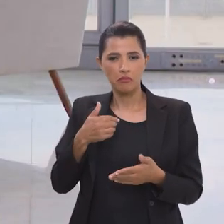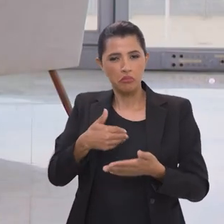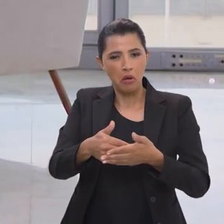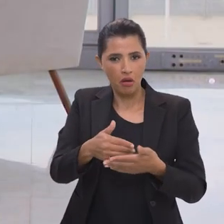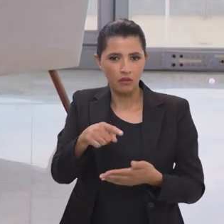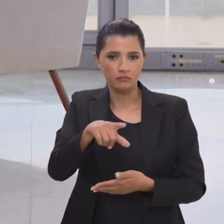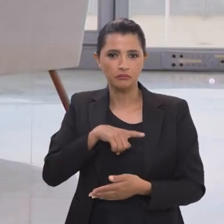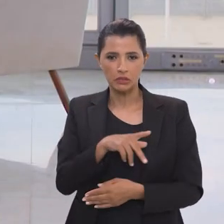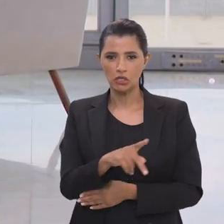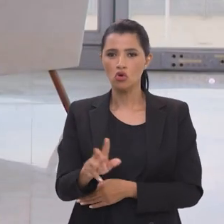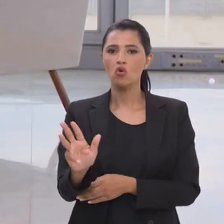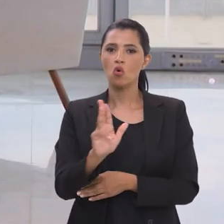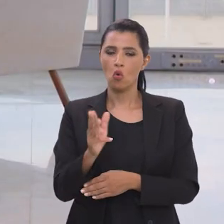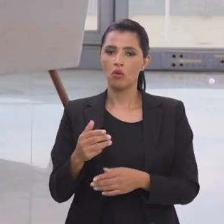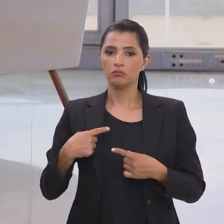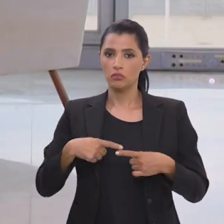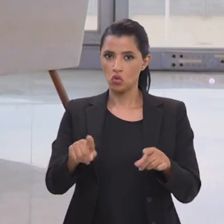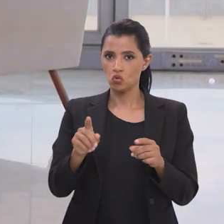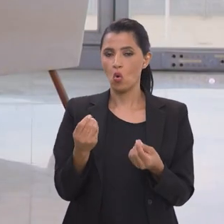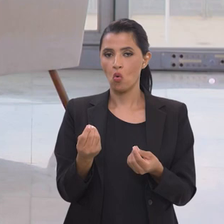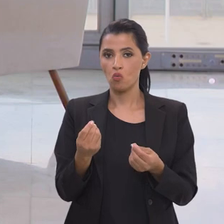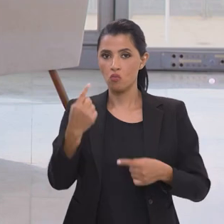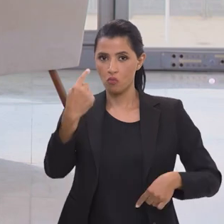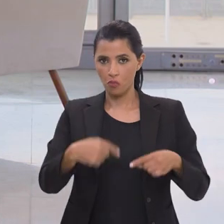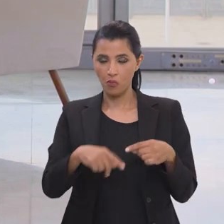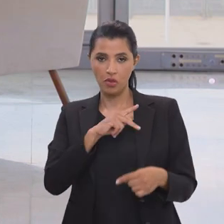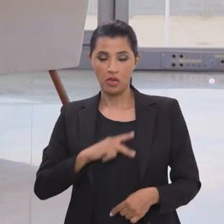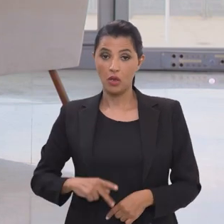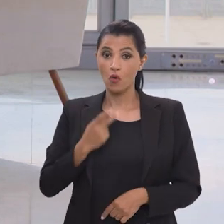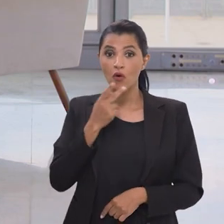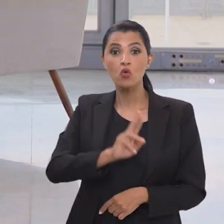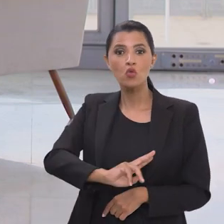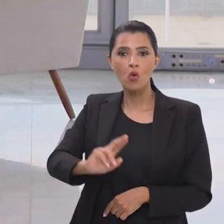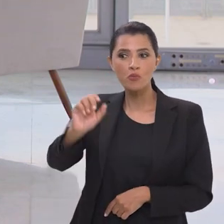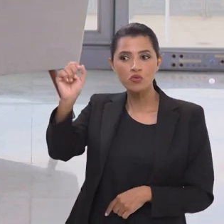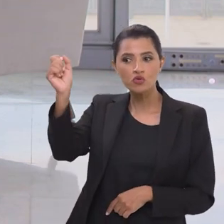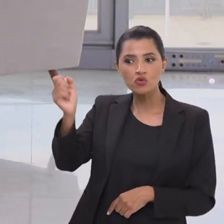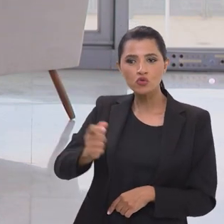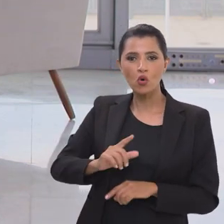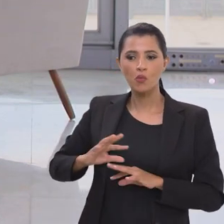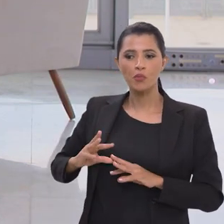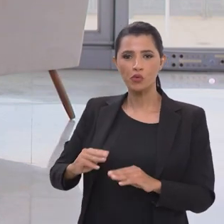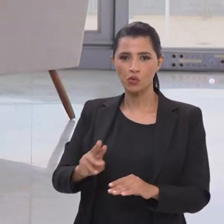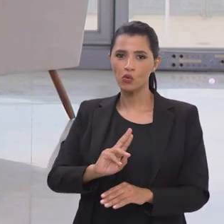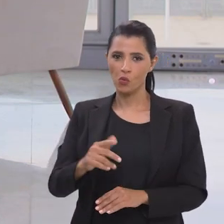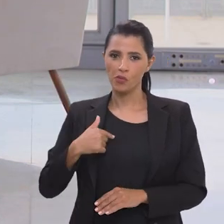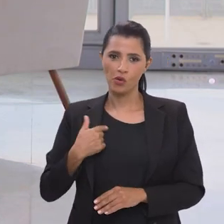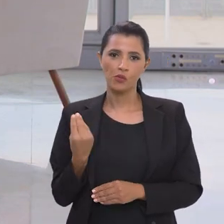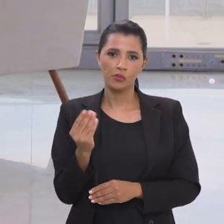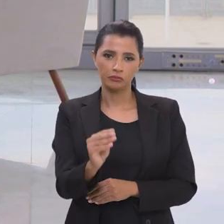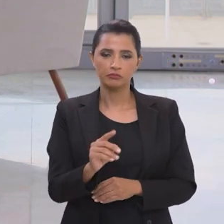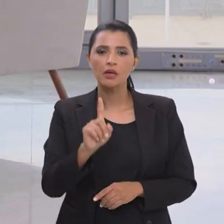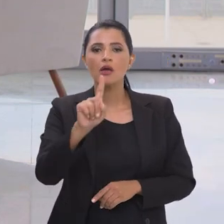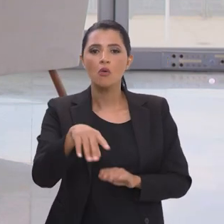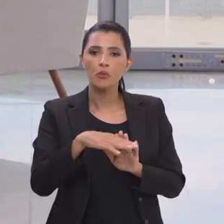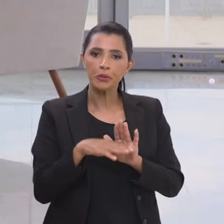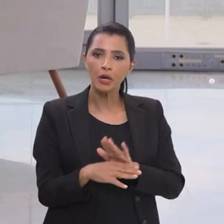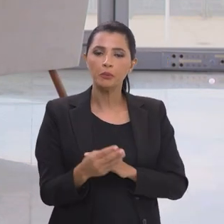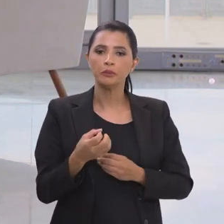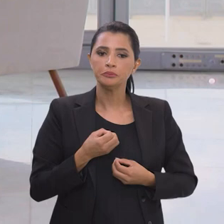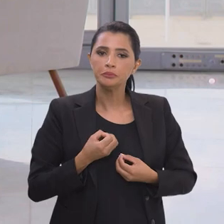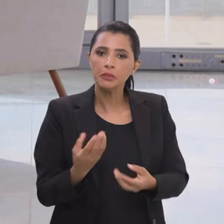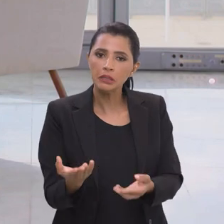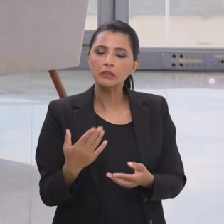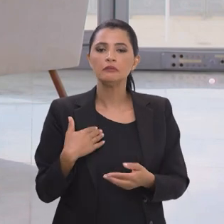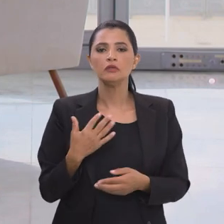lançou uma ação e eu costumo chamá-la de sol para todos, né, o que que é? É um programa de benefícios